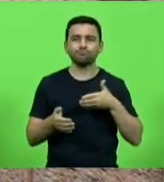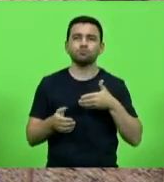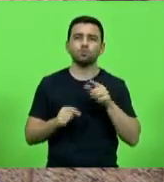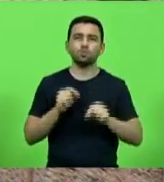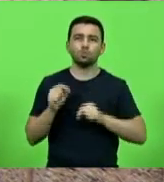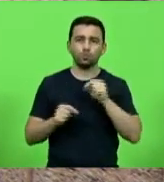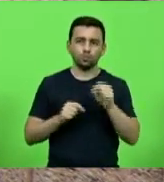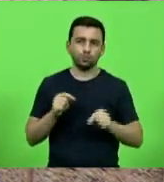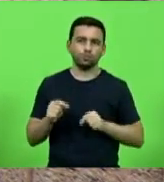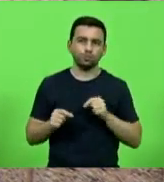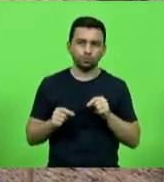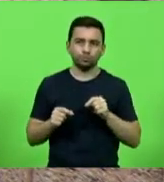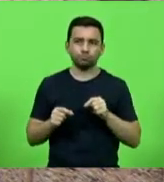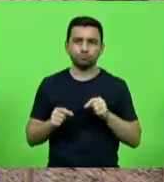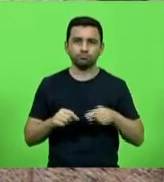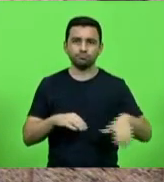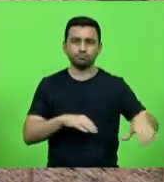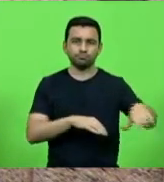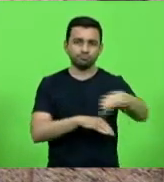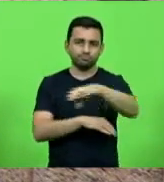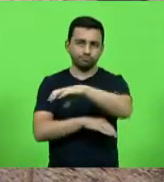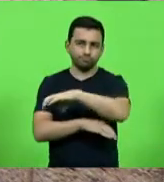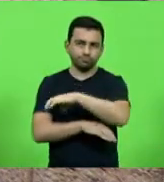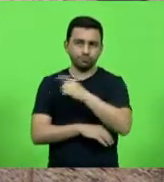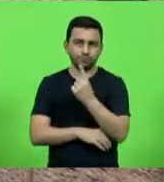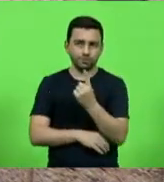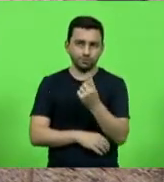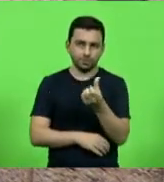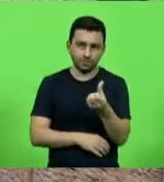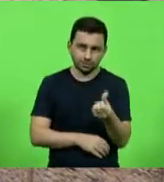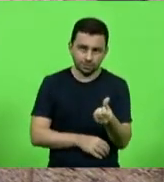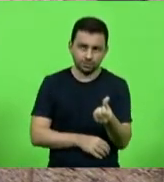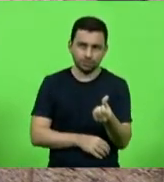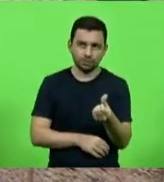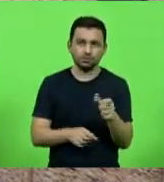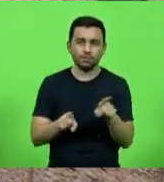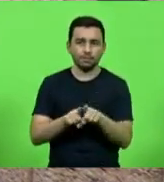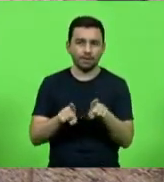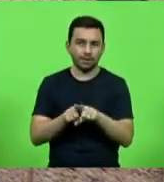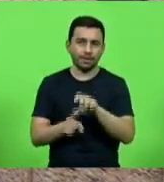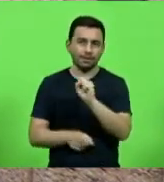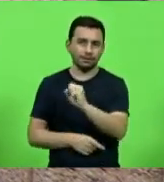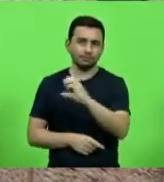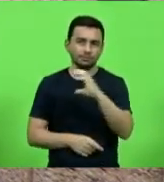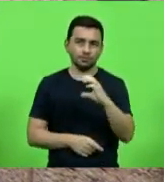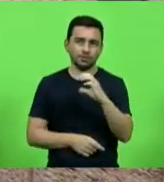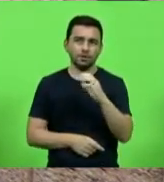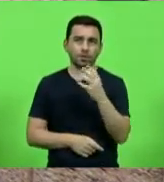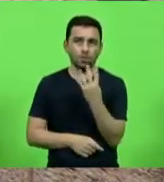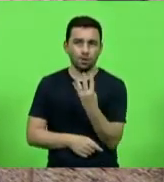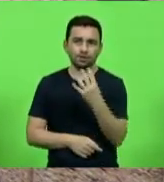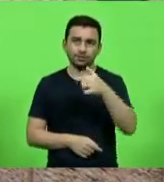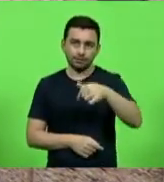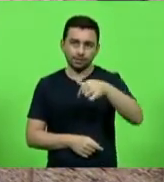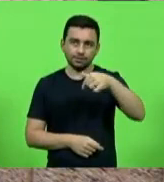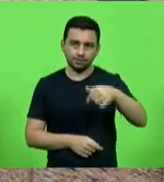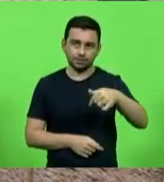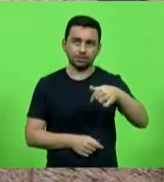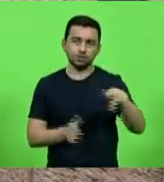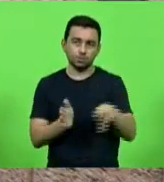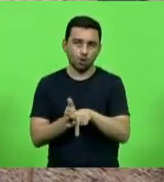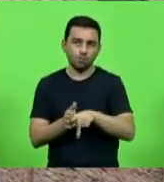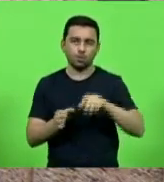o seu contorno pela BR-116, mas também pela SC-477 de